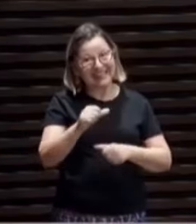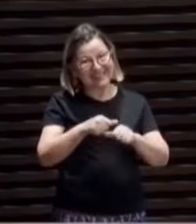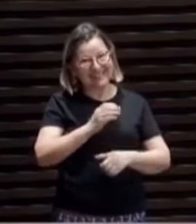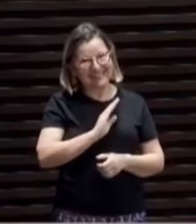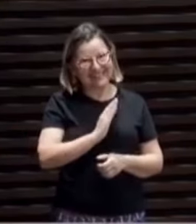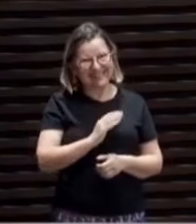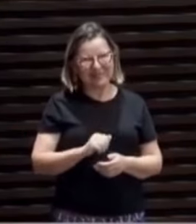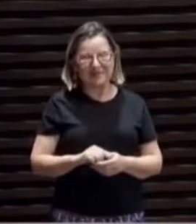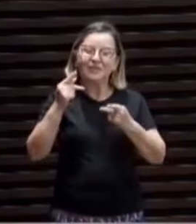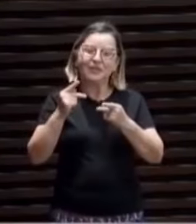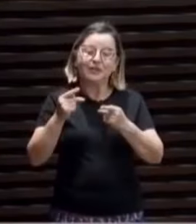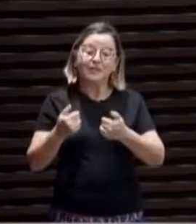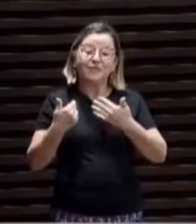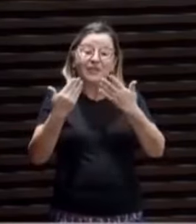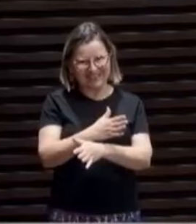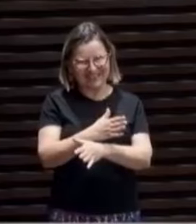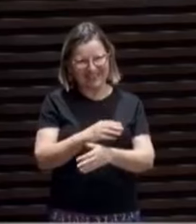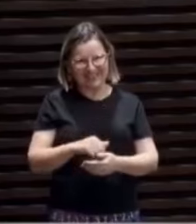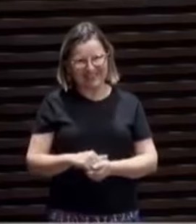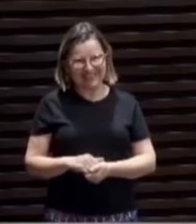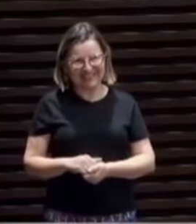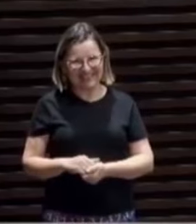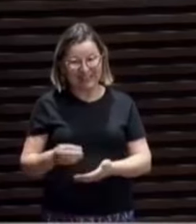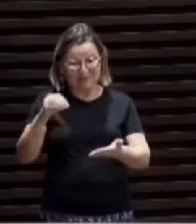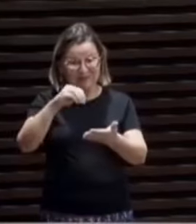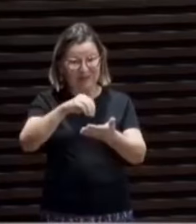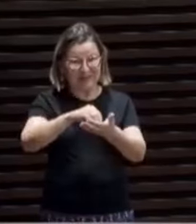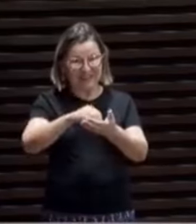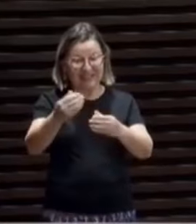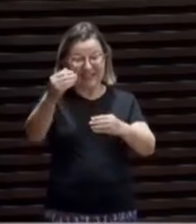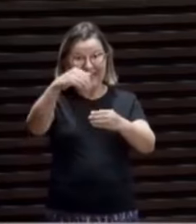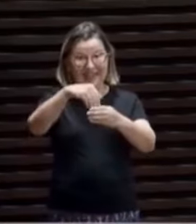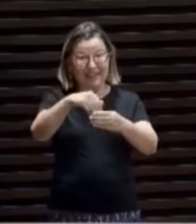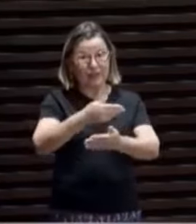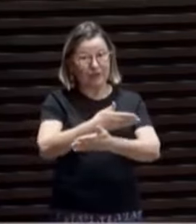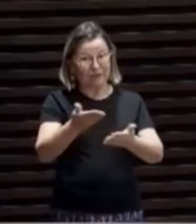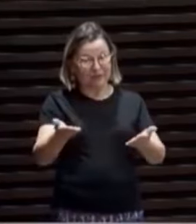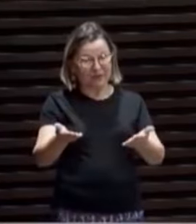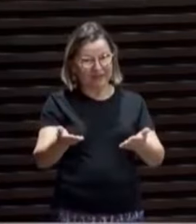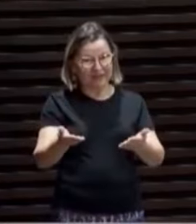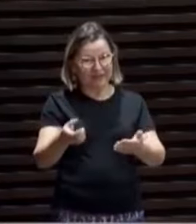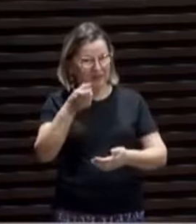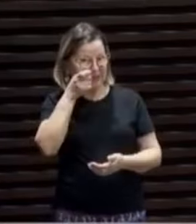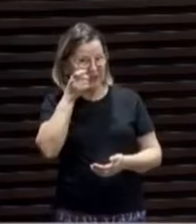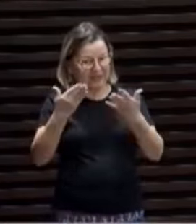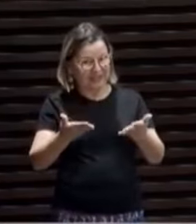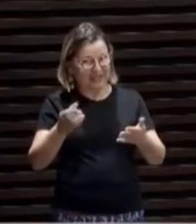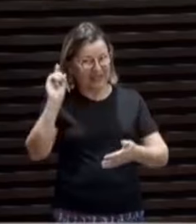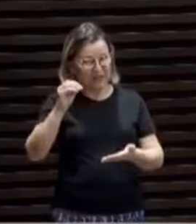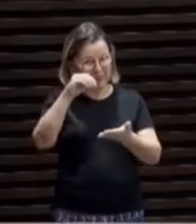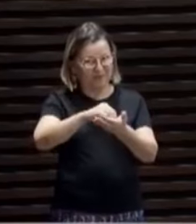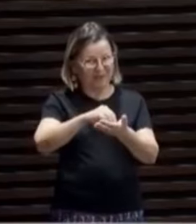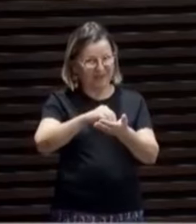aqui, dar-vos-ei, coração novo, porém dentro de vós. Olhe os verbos, é ele que dá, é ele que põe,